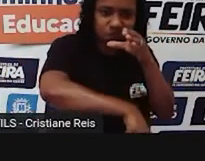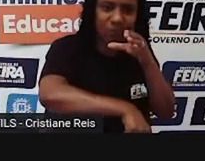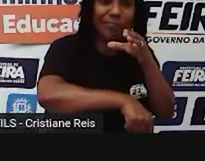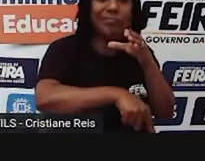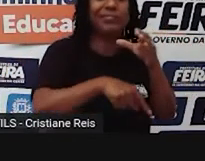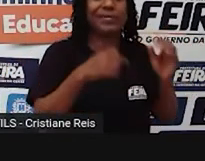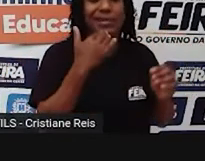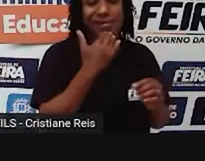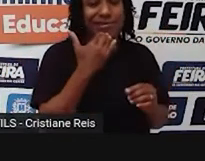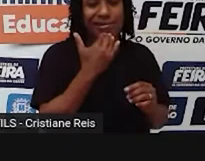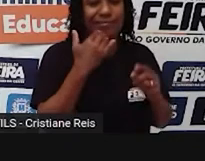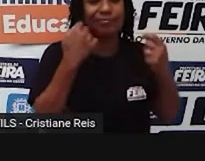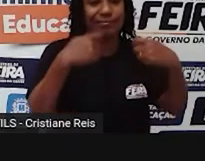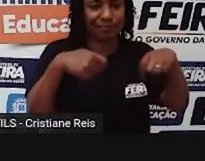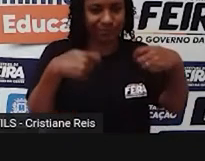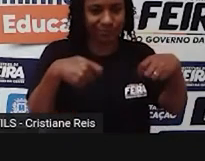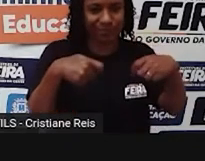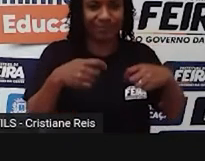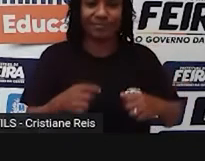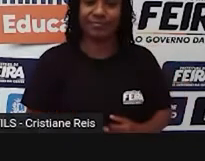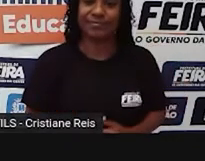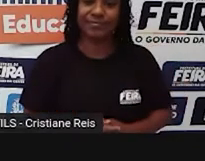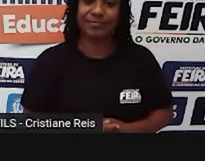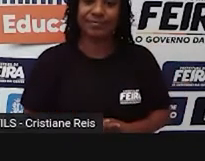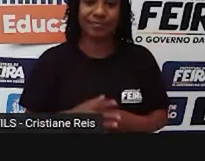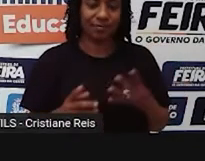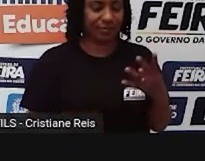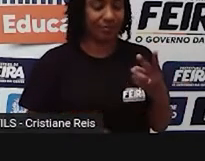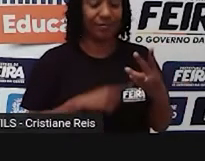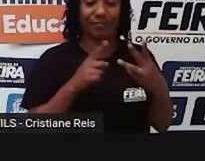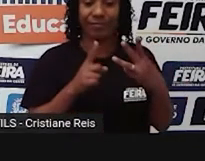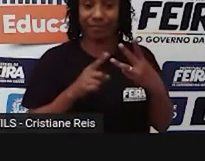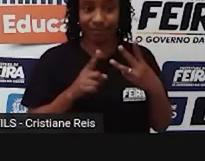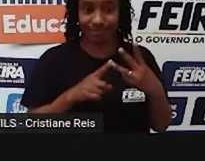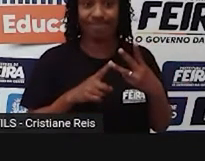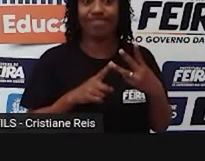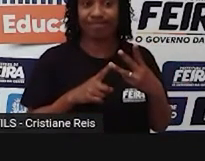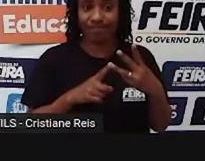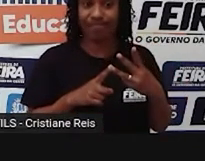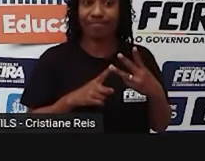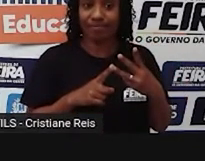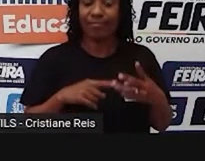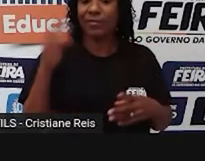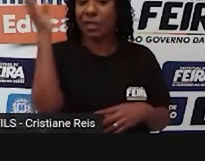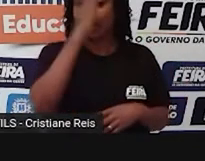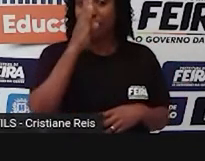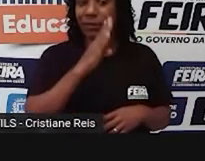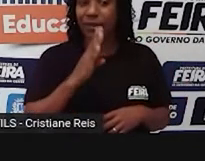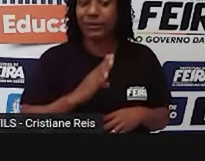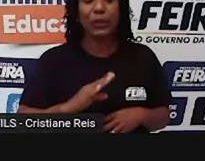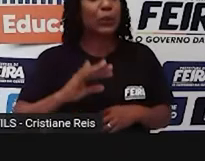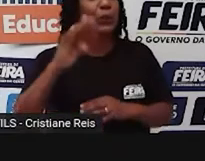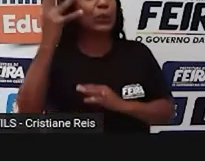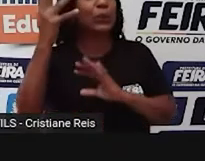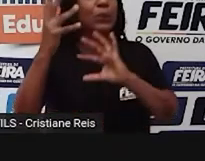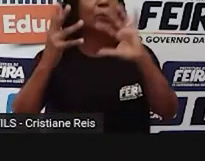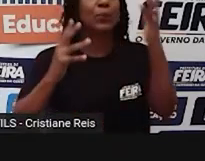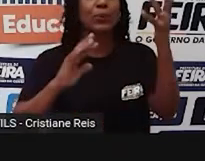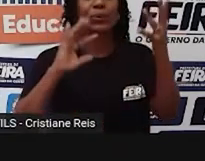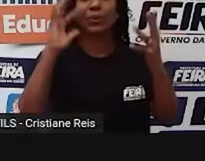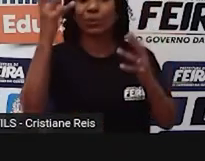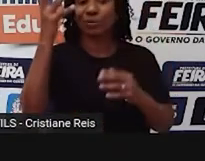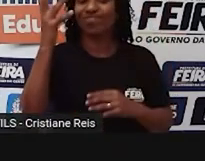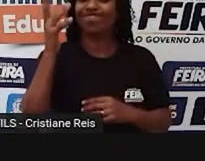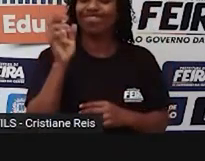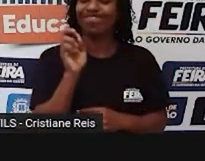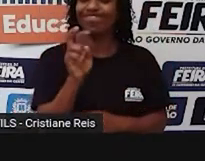a gente encontra na terra. E um quadro muito triste que a gente vive no Brasil todos os anos são as queimadas. O tempo seco,